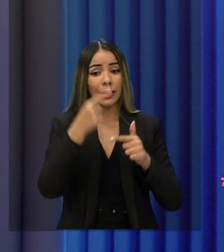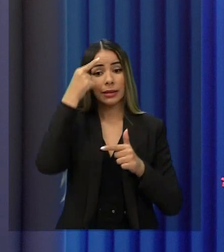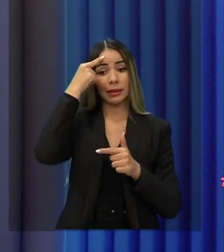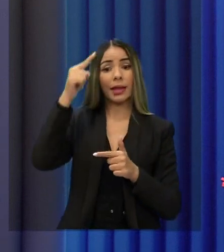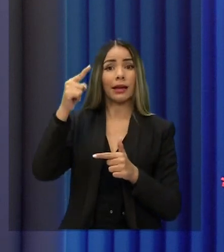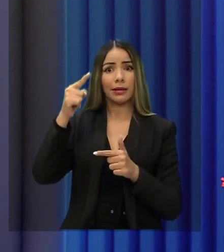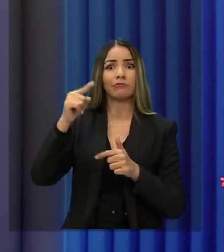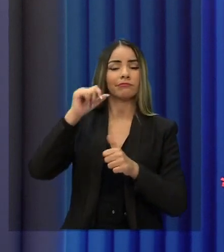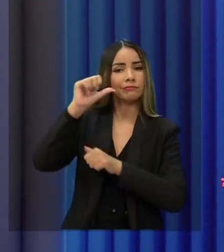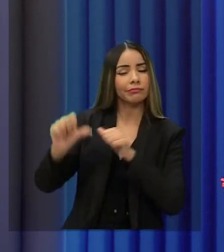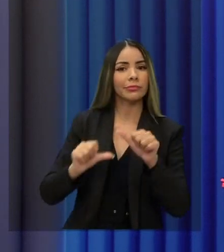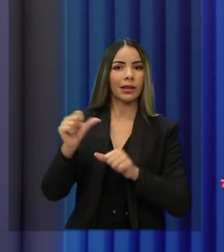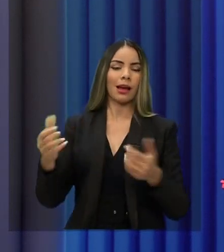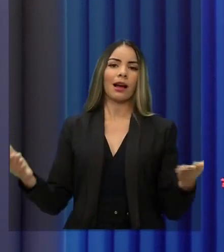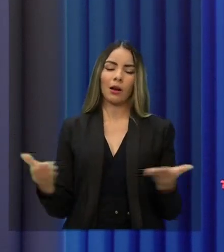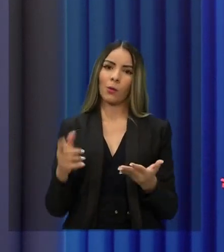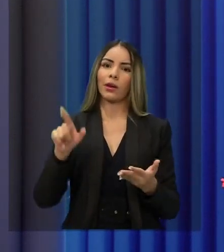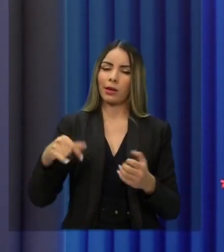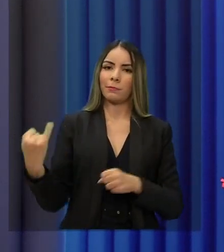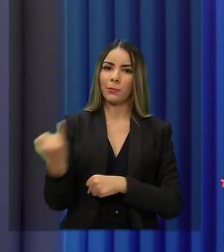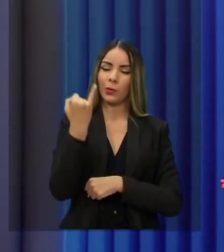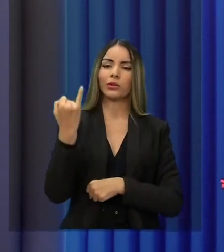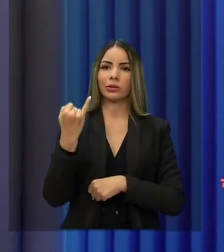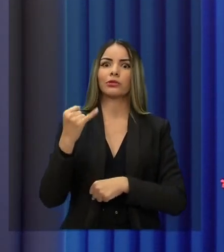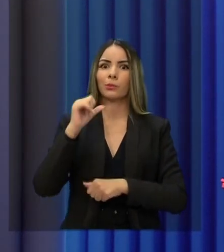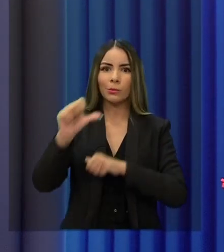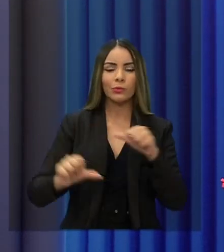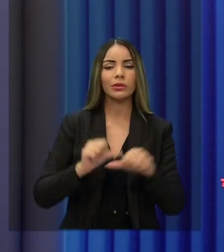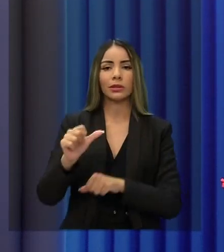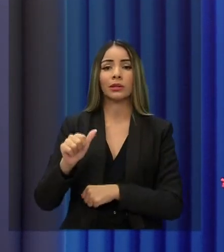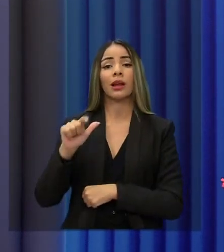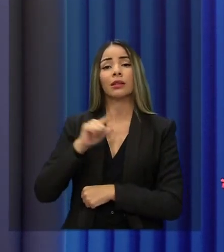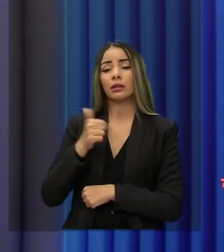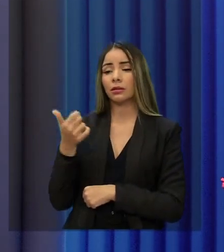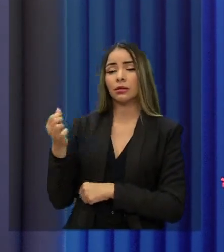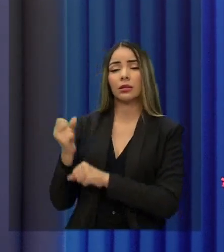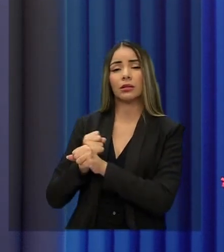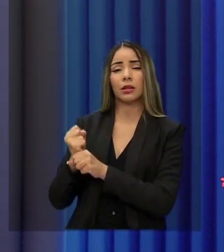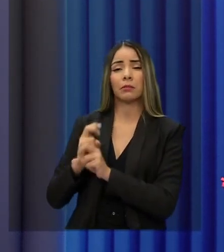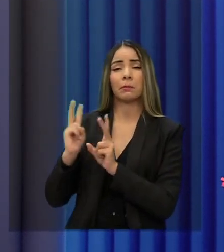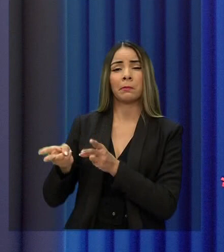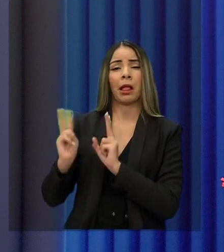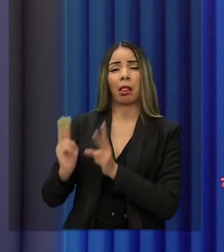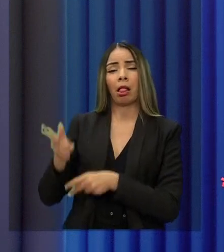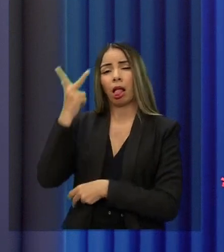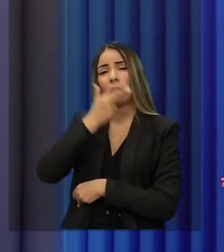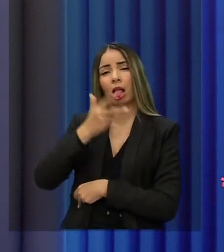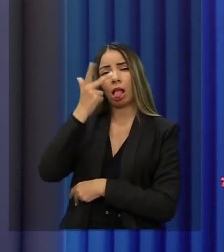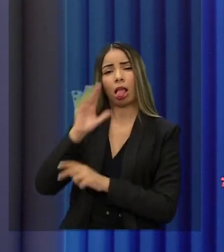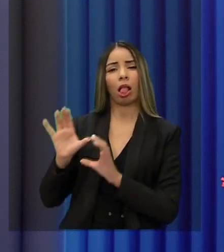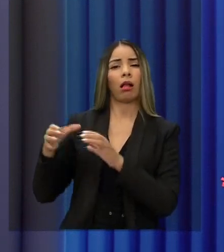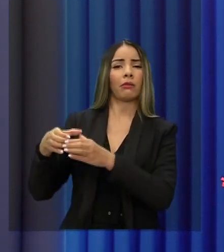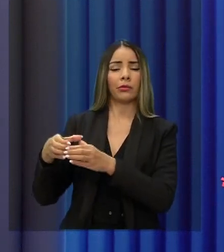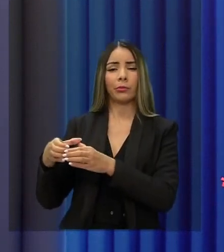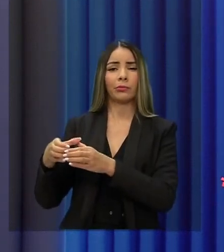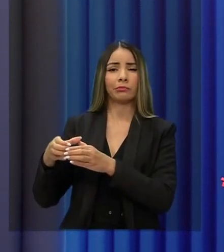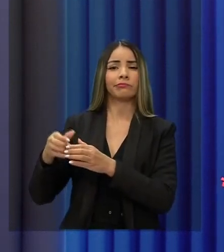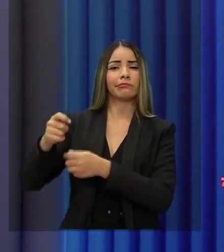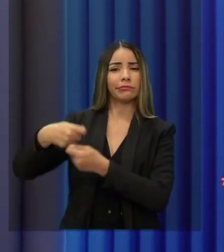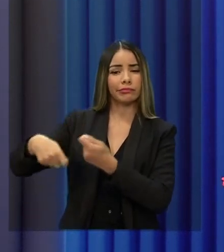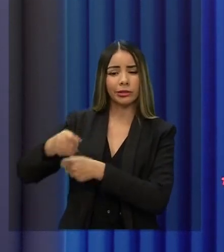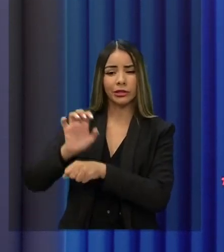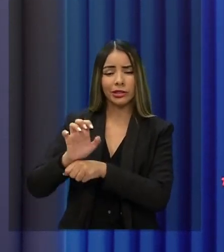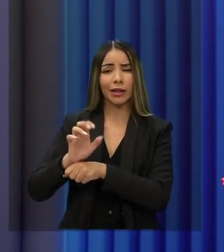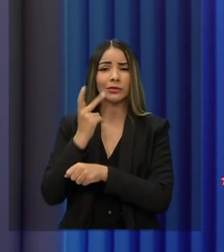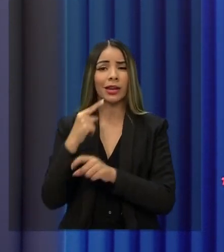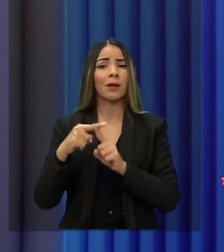A mudança nesse momento é muito importante. Há 16 anos, um grupo administra o Estado de Ceará e, infelizmente, não tem conseguido solucionar esses